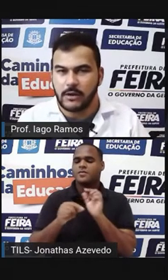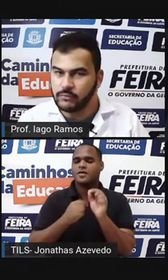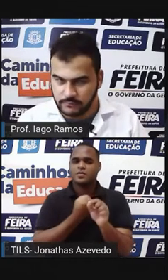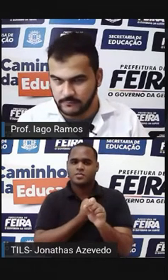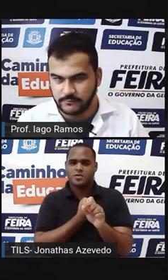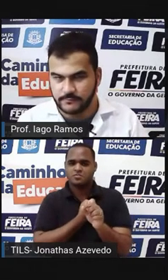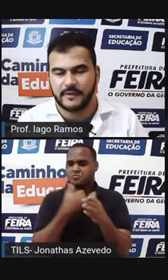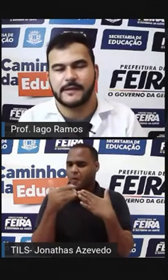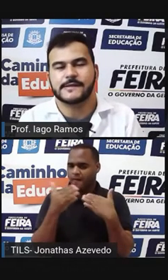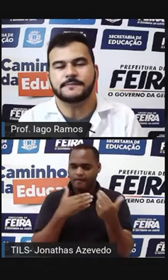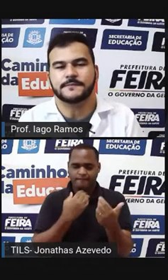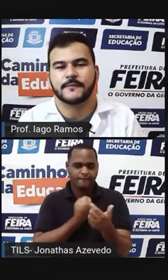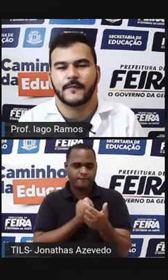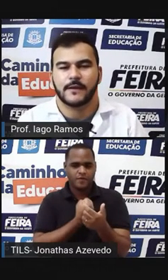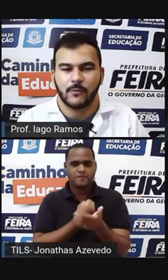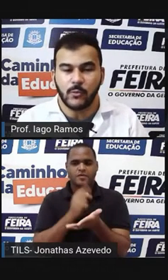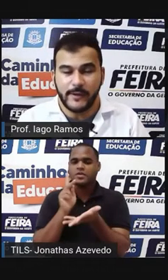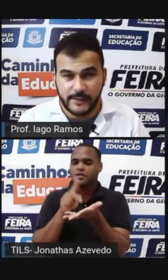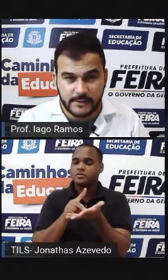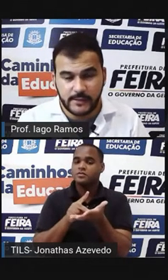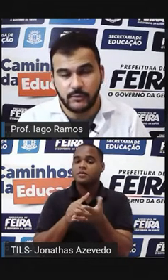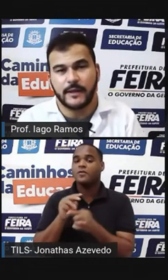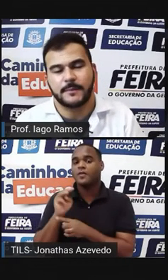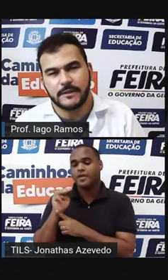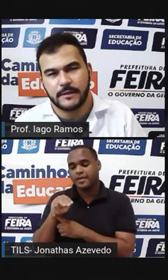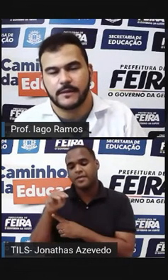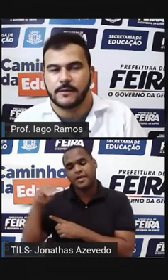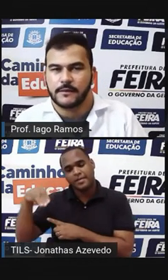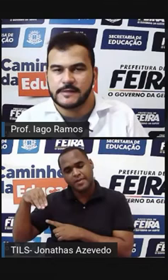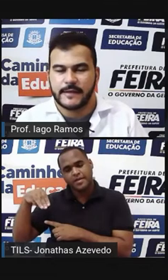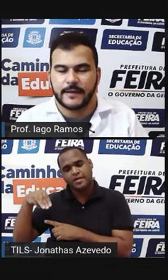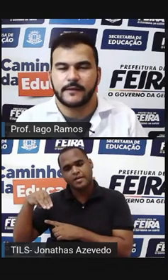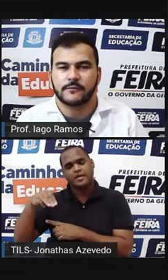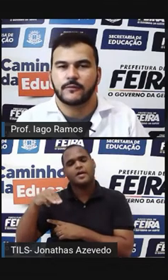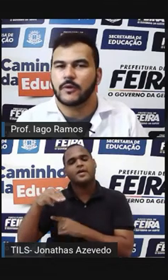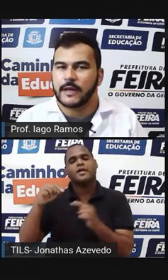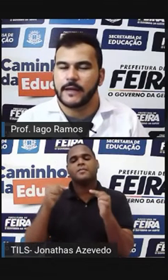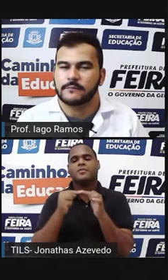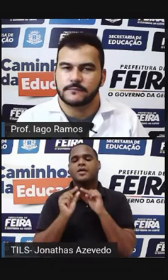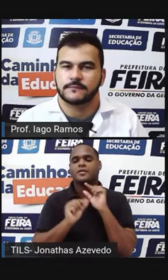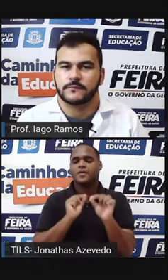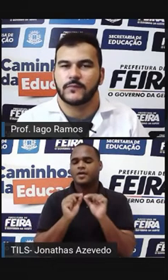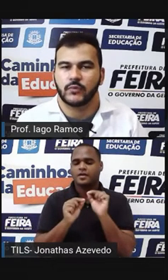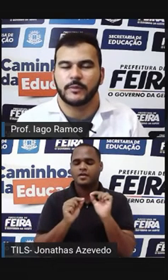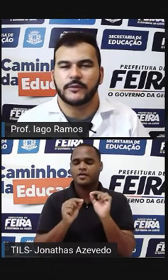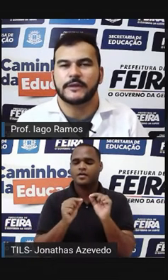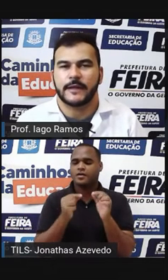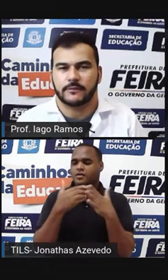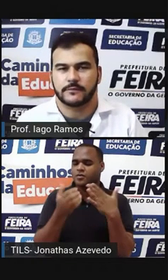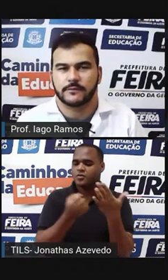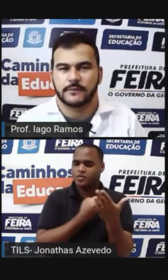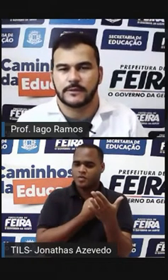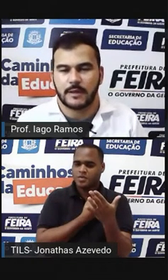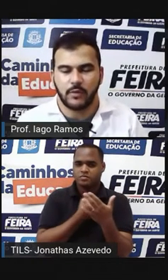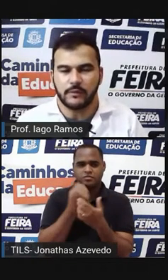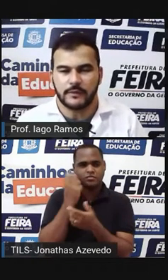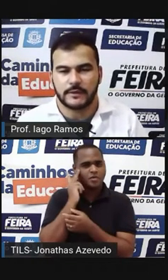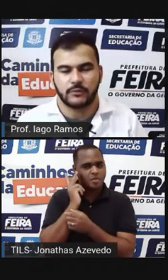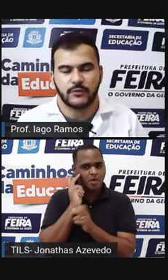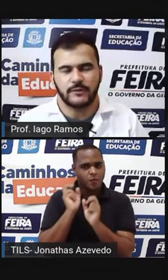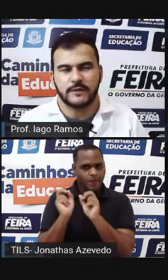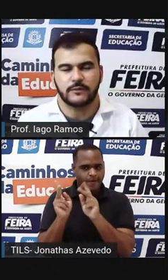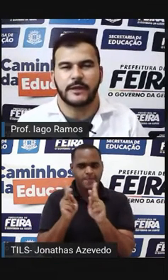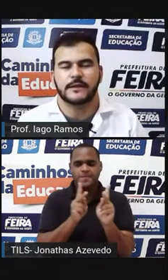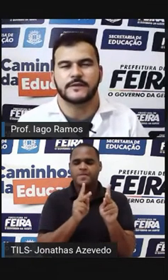número real Beleza? O N E o M Serem Qualquer Número inteiro Tá bom?